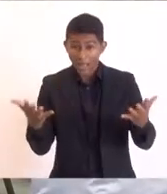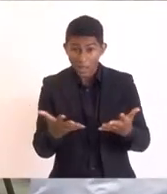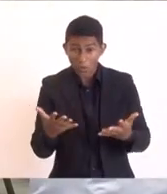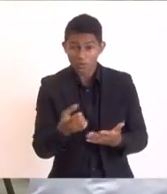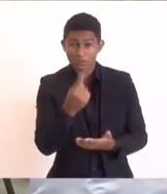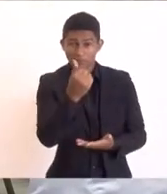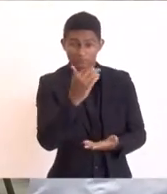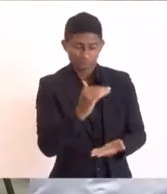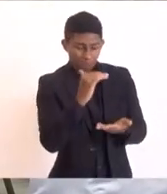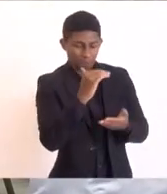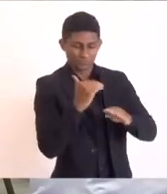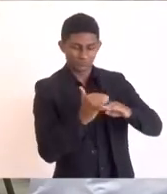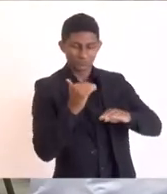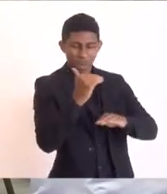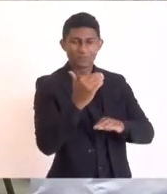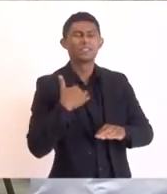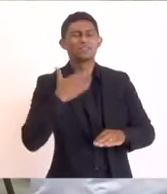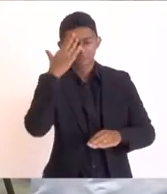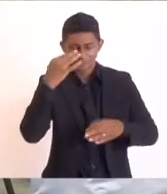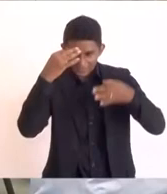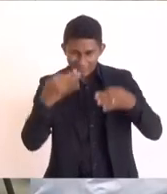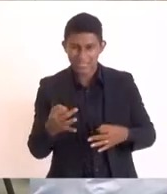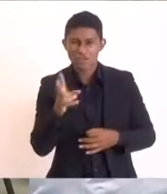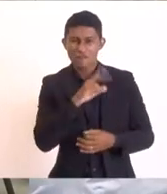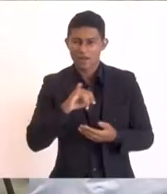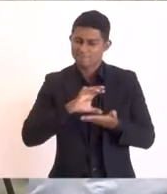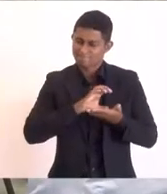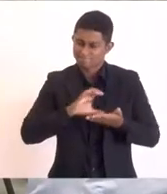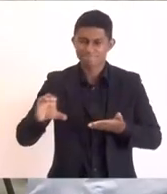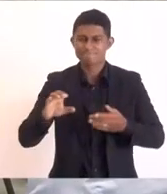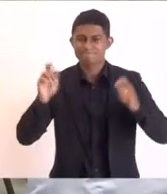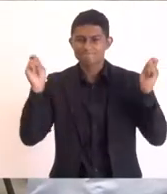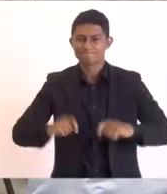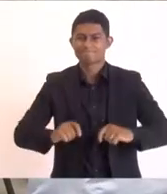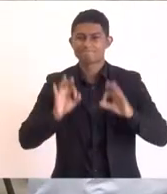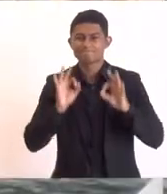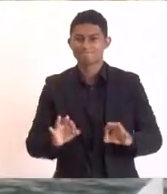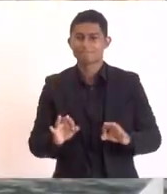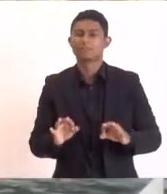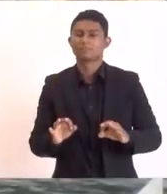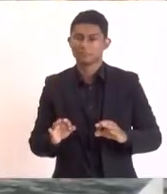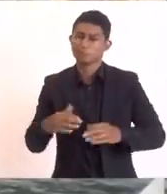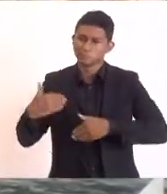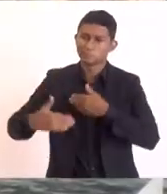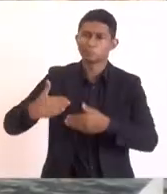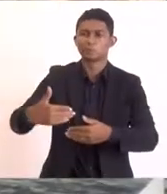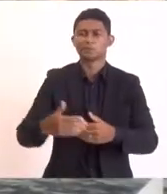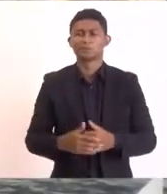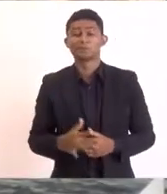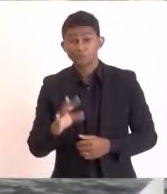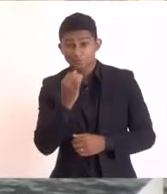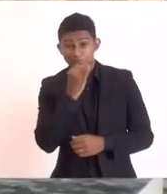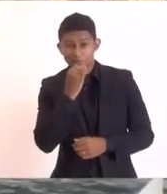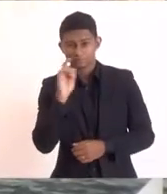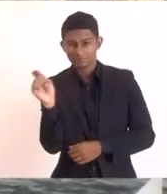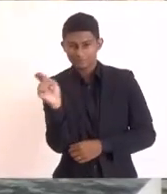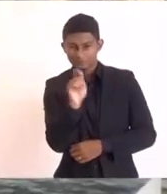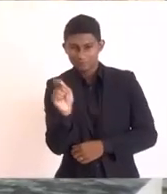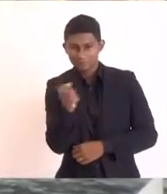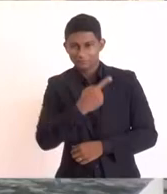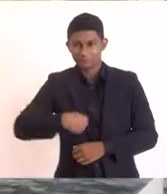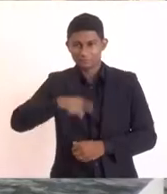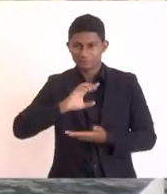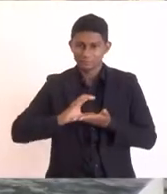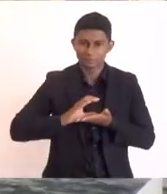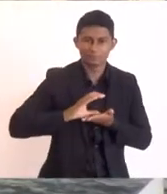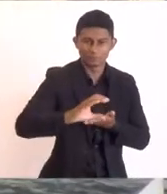soberano, eu tenho certeza que isso vai acontecer. Então, a gente vai poder avançar. Por exemplo, investimos em Araruama na travessia de